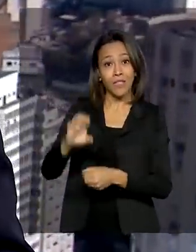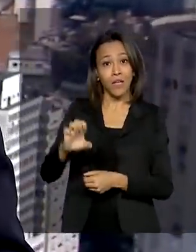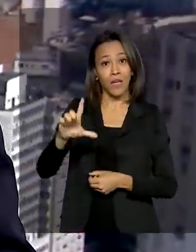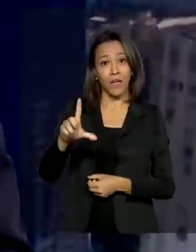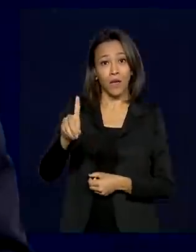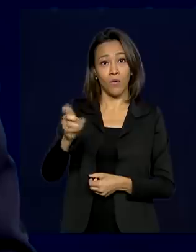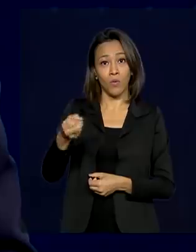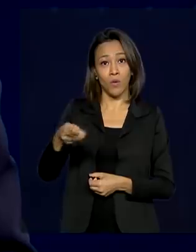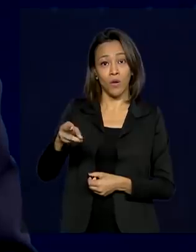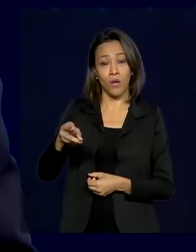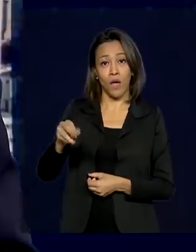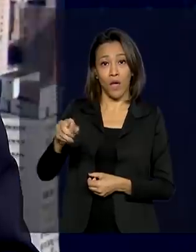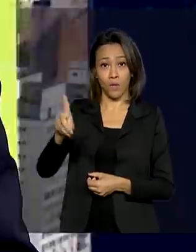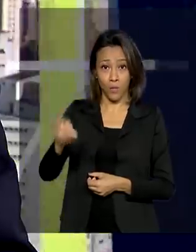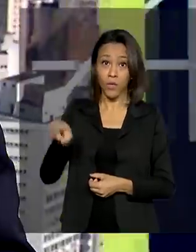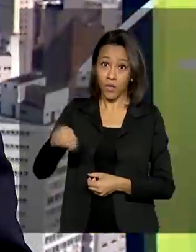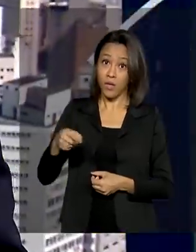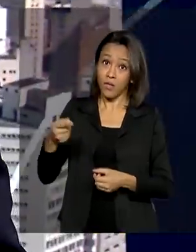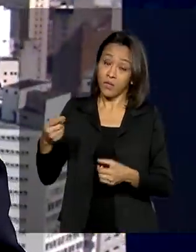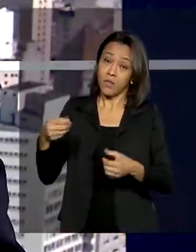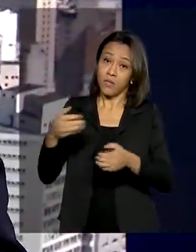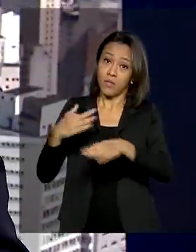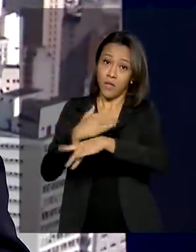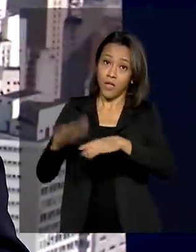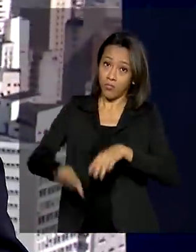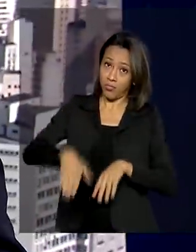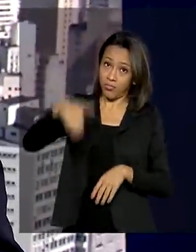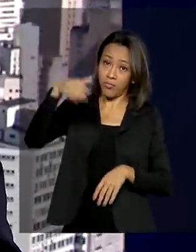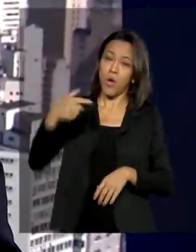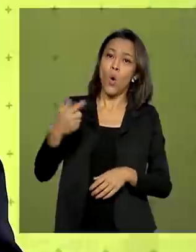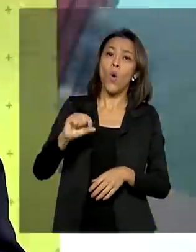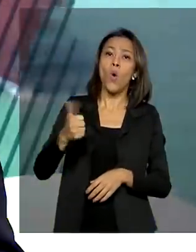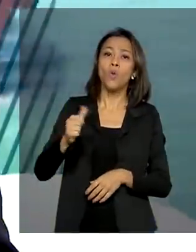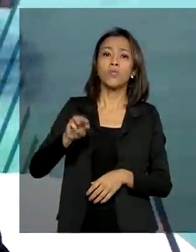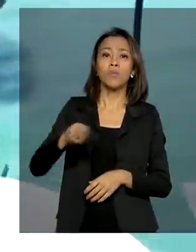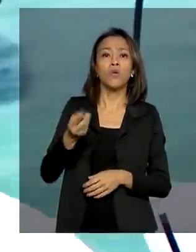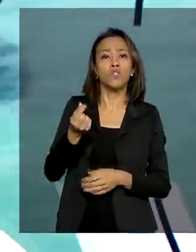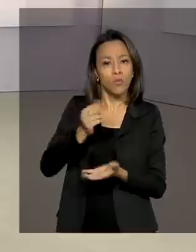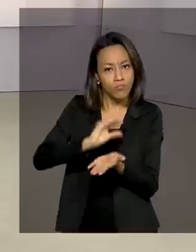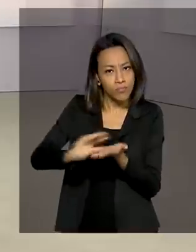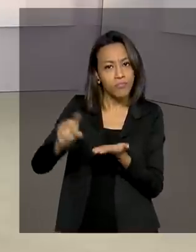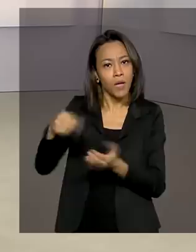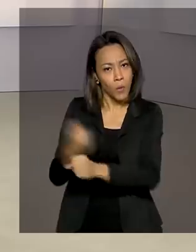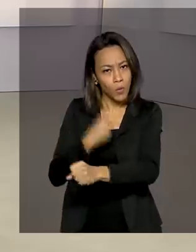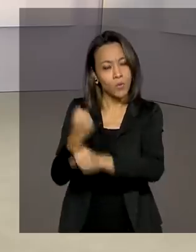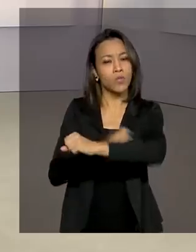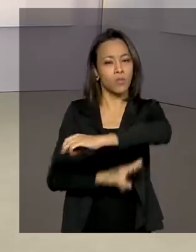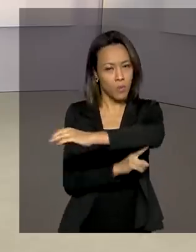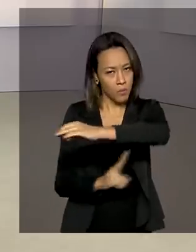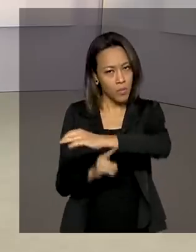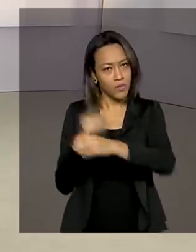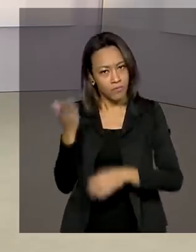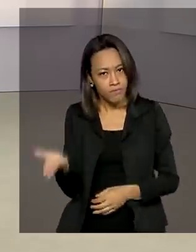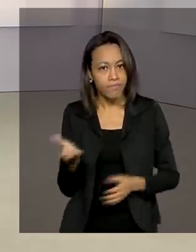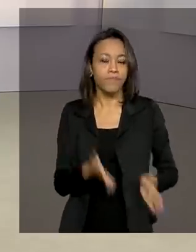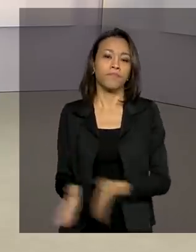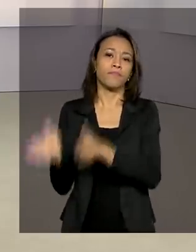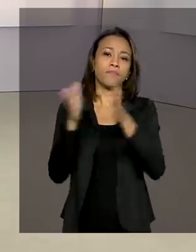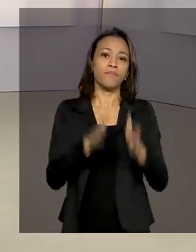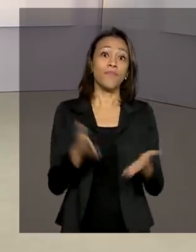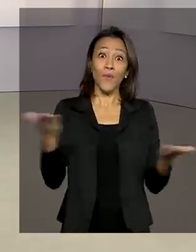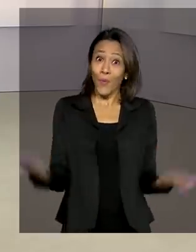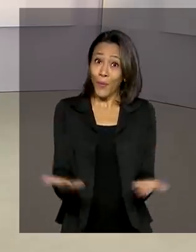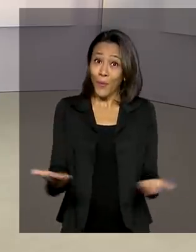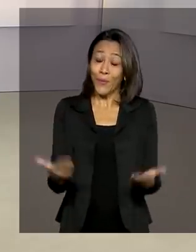investimentos de 11 milhões para a construção de uma ponte sobre o Rio Ribeira. Começa hoje a Semana